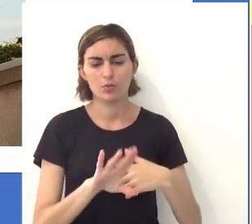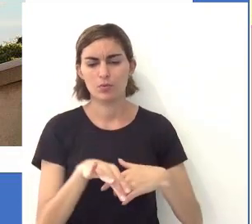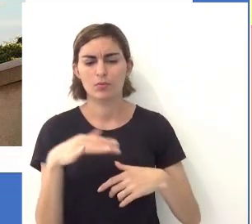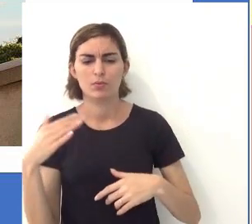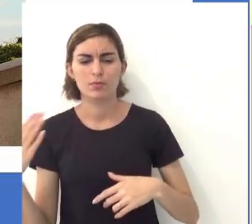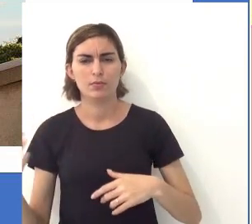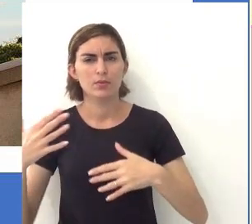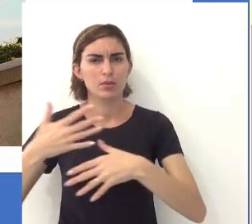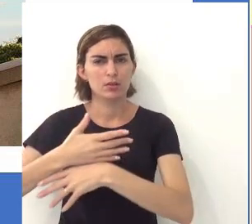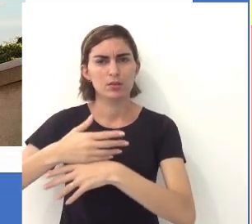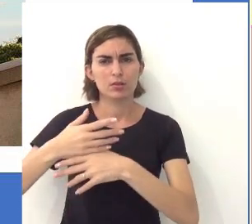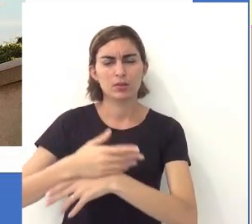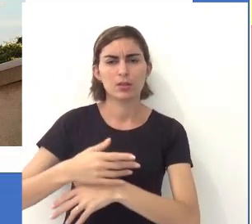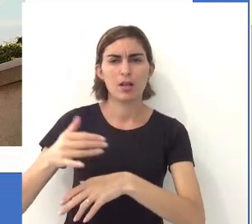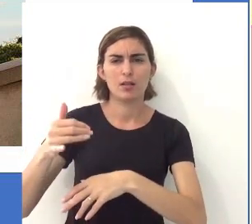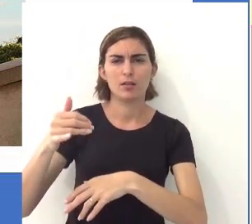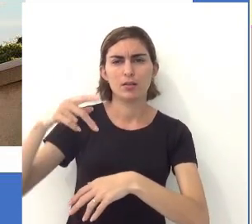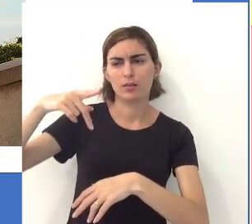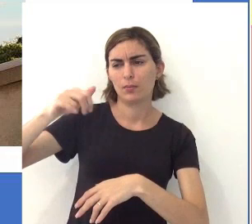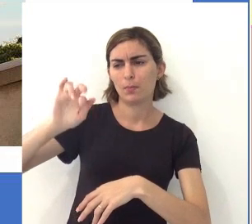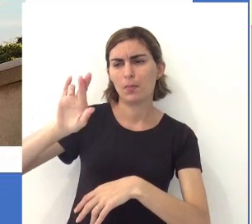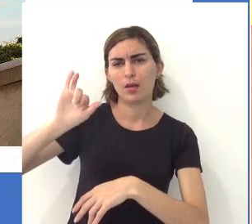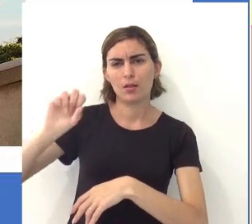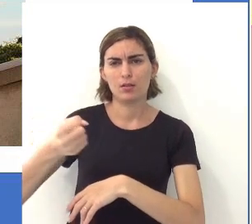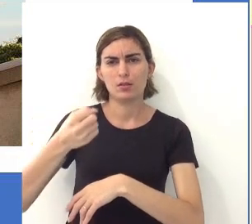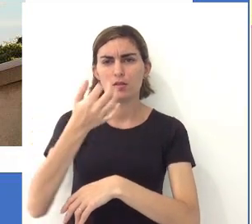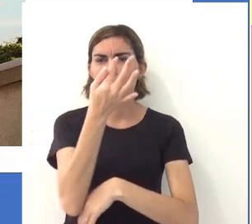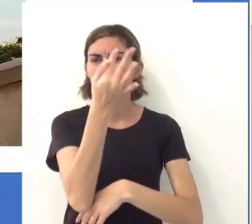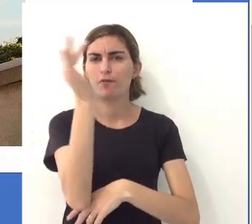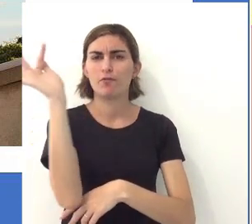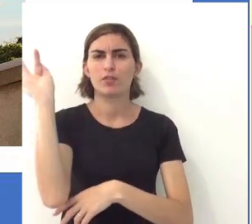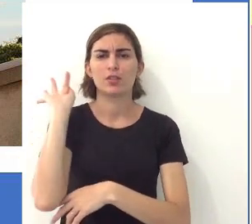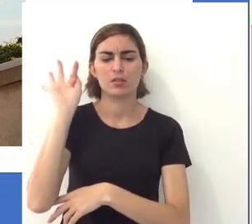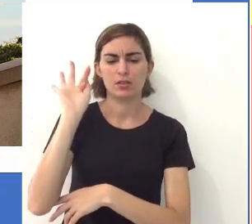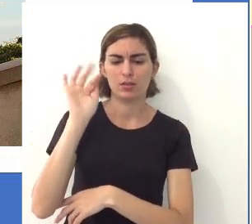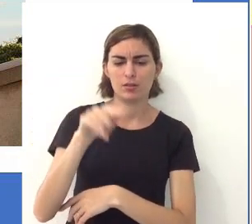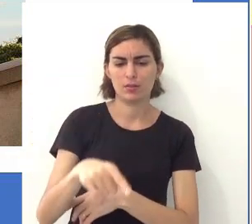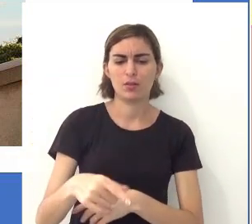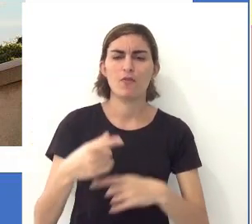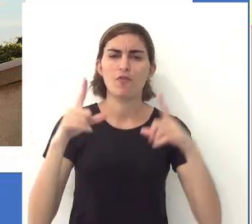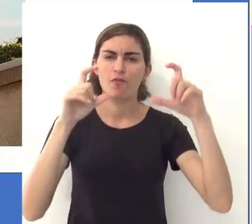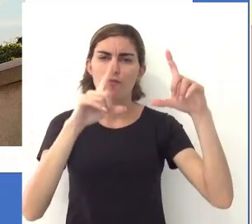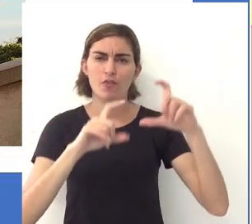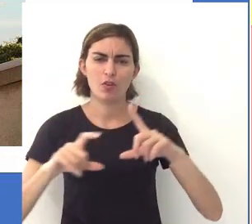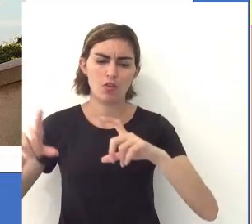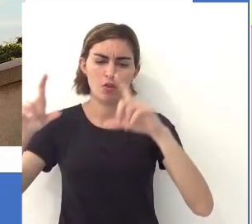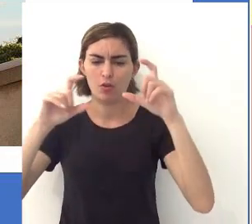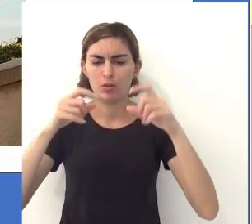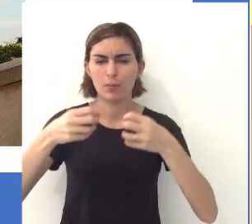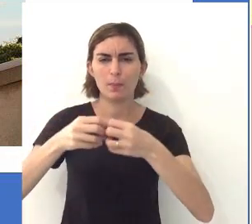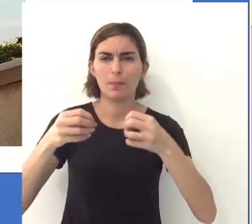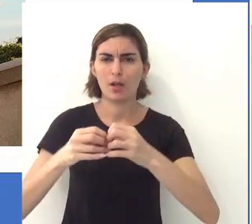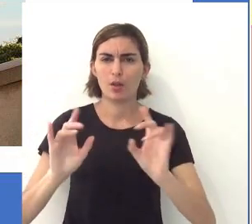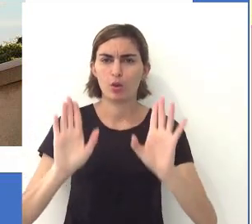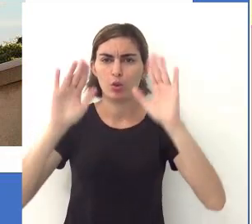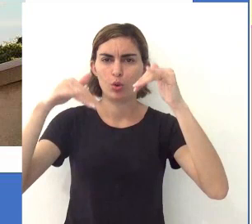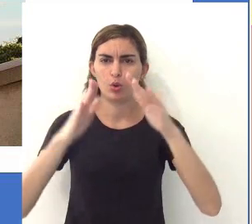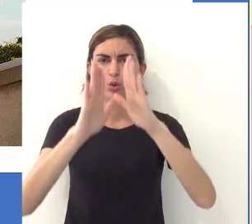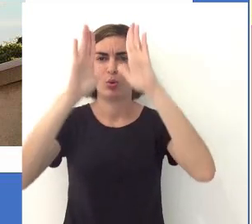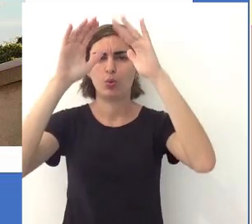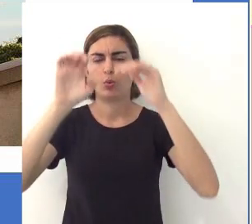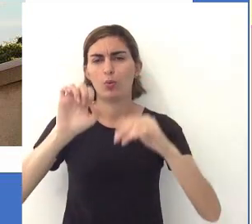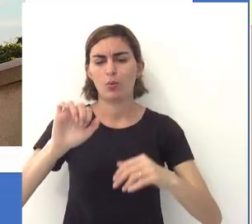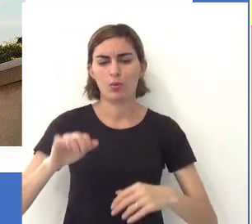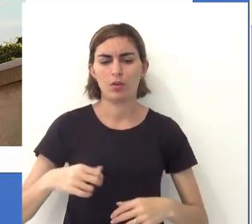tá? Do outro lado, você vê a cidade de Paris, na França, né? Onde pessoas ali estão tirando foto próximas da